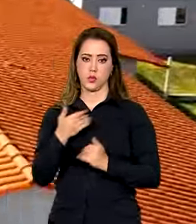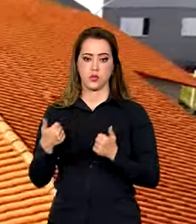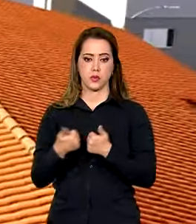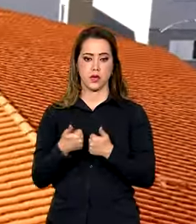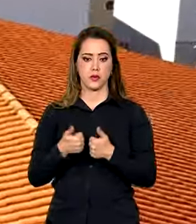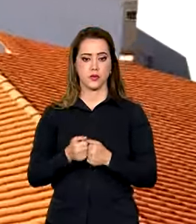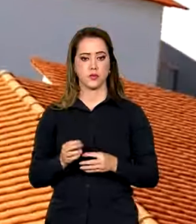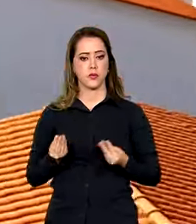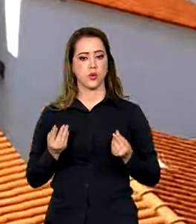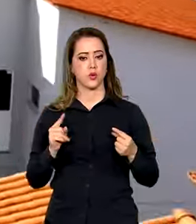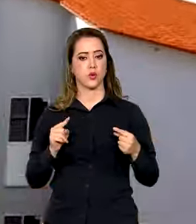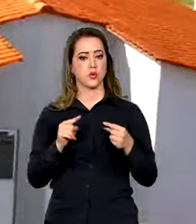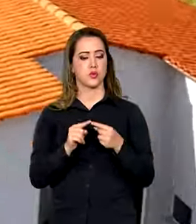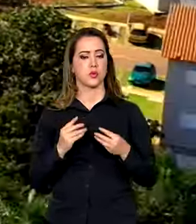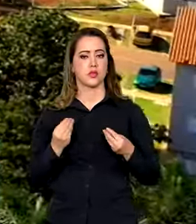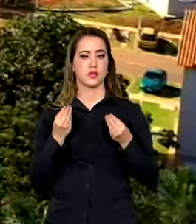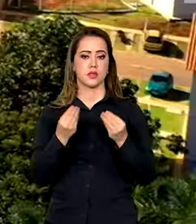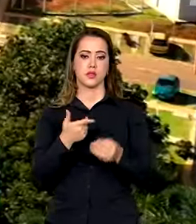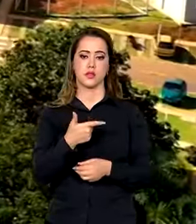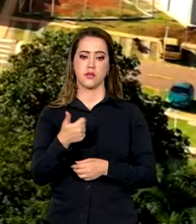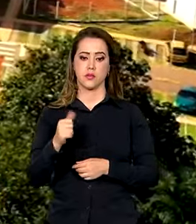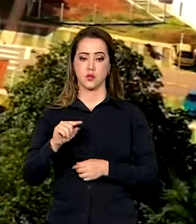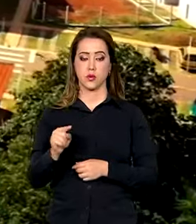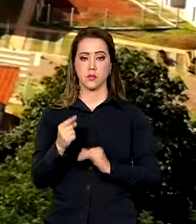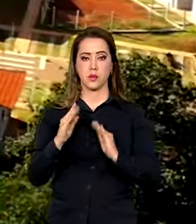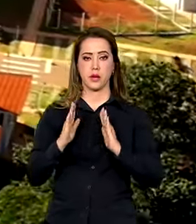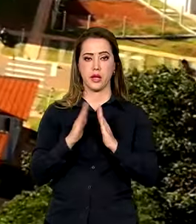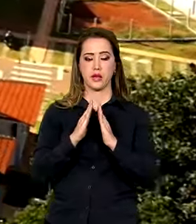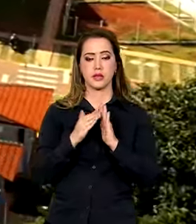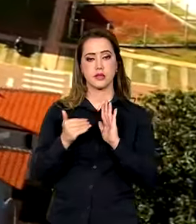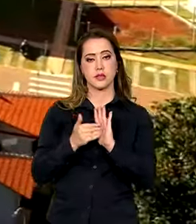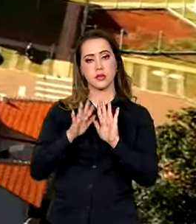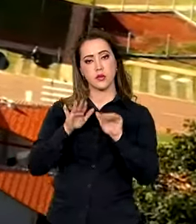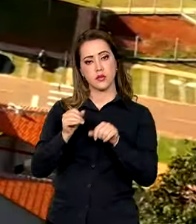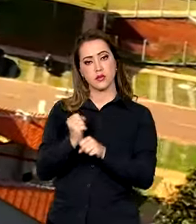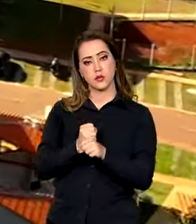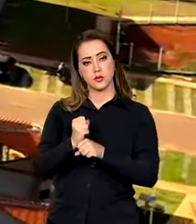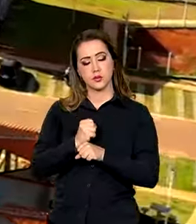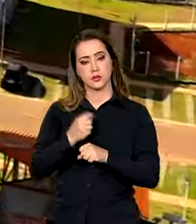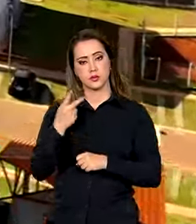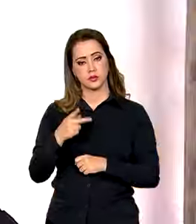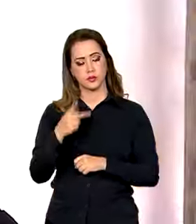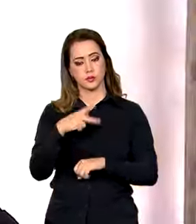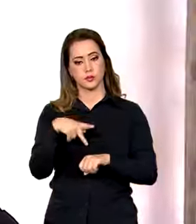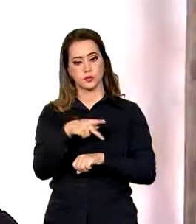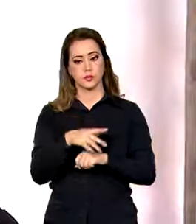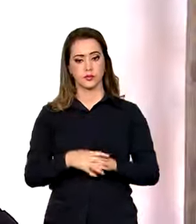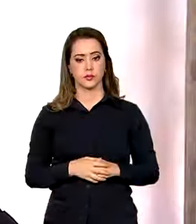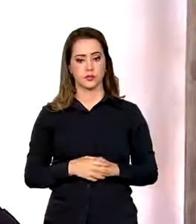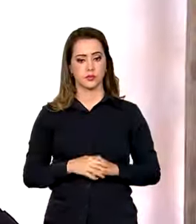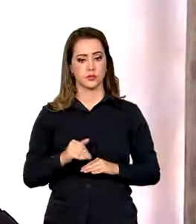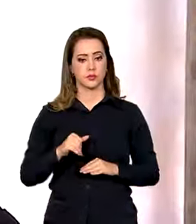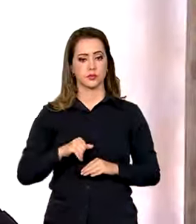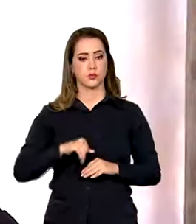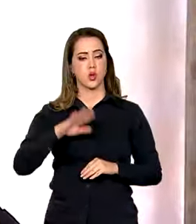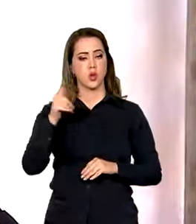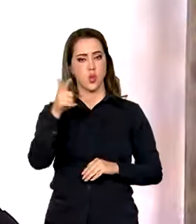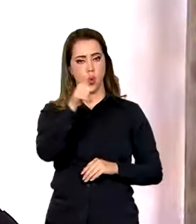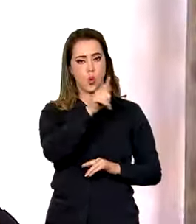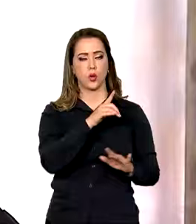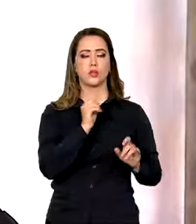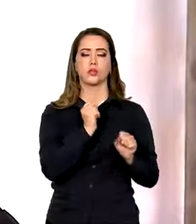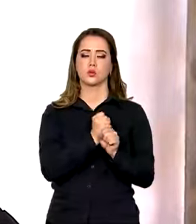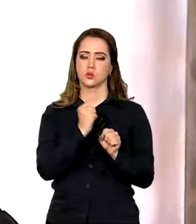entregar 21 mil moradias até o fim desse ano em todo o país. E mais vamos fazer.